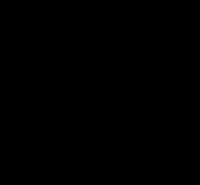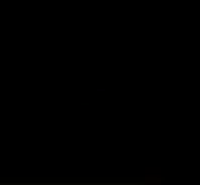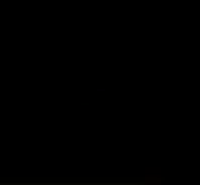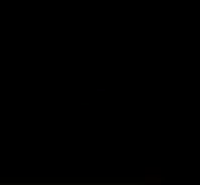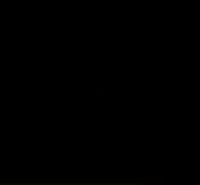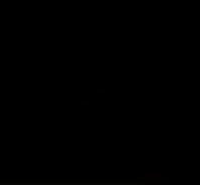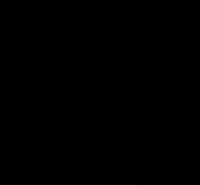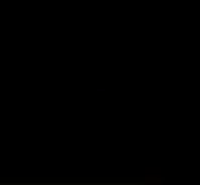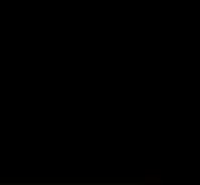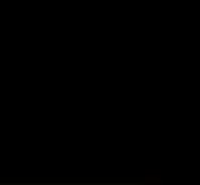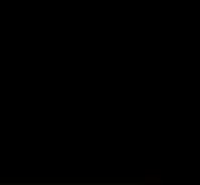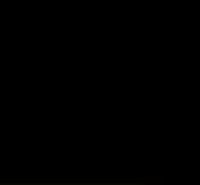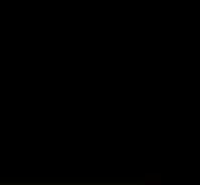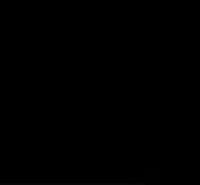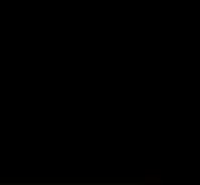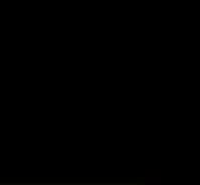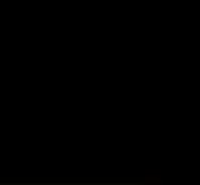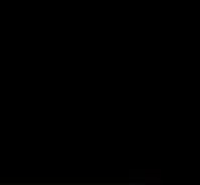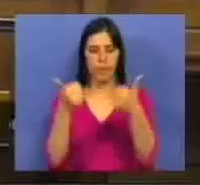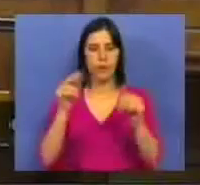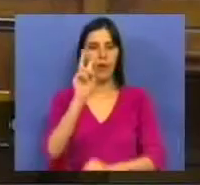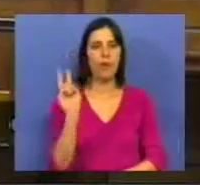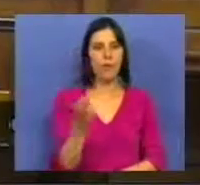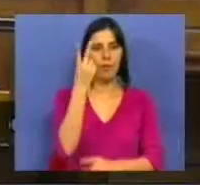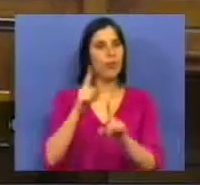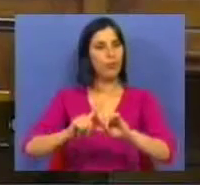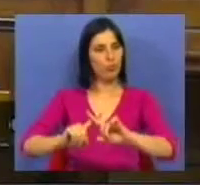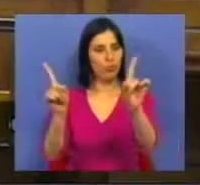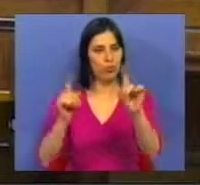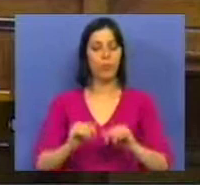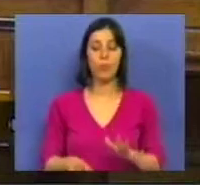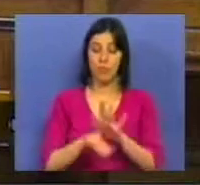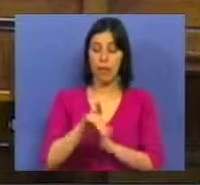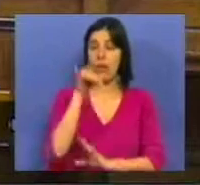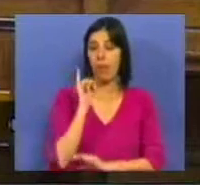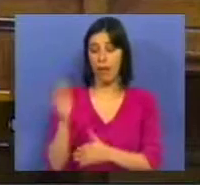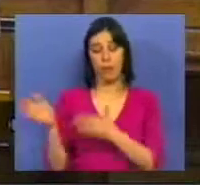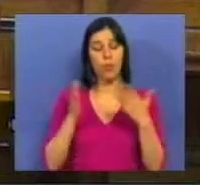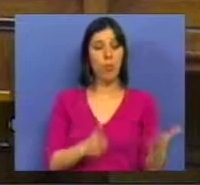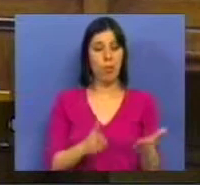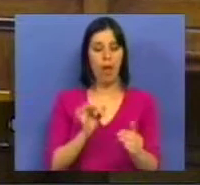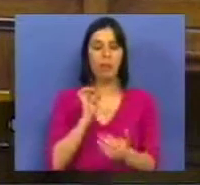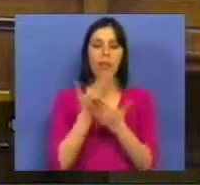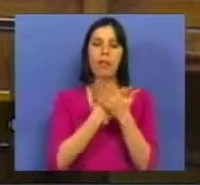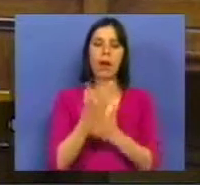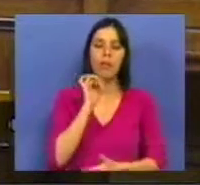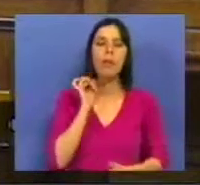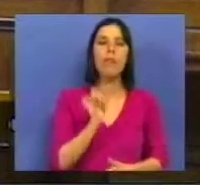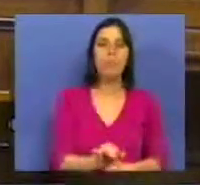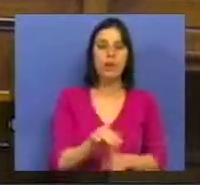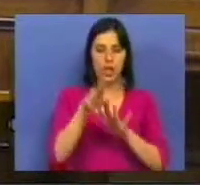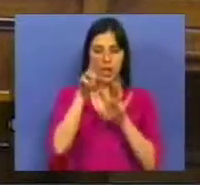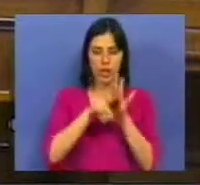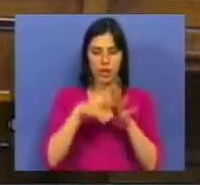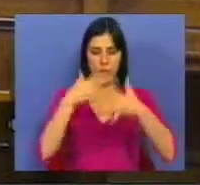É uma lei que podemos dividir em duas partes distintas. É uma lei que, por um lado, trata efetivamente do